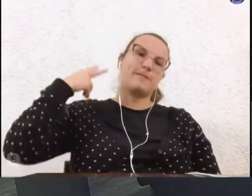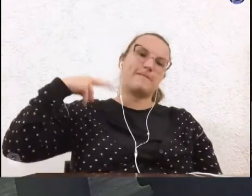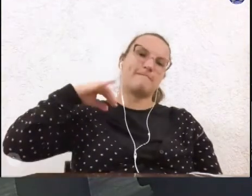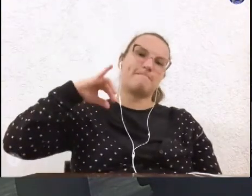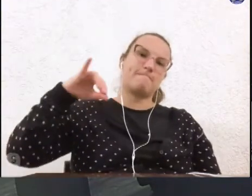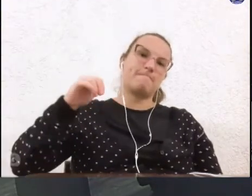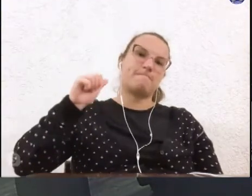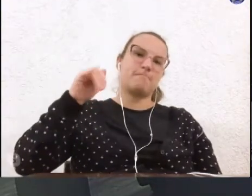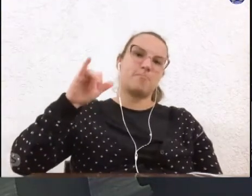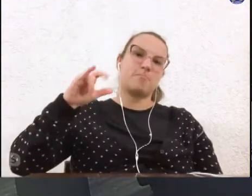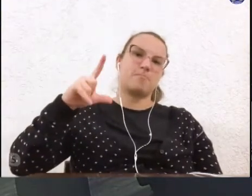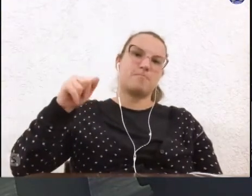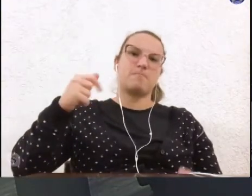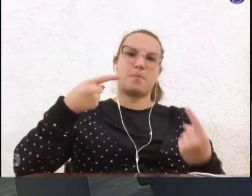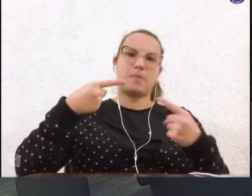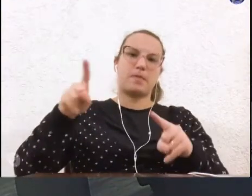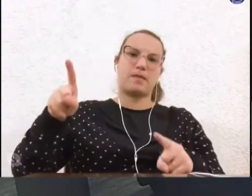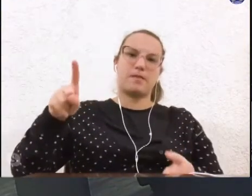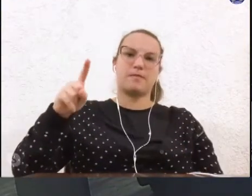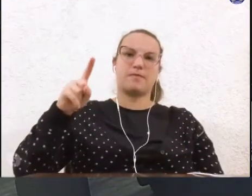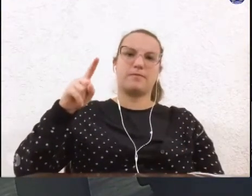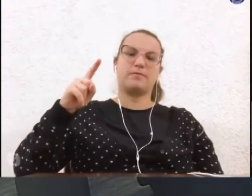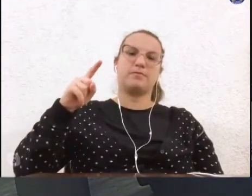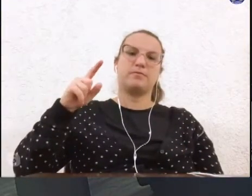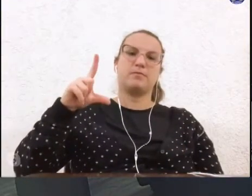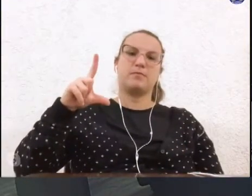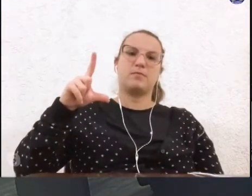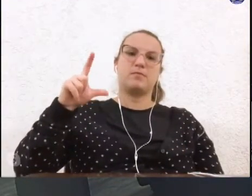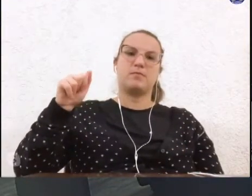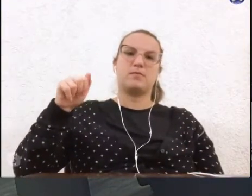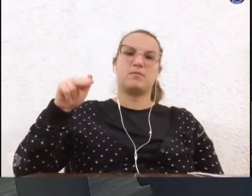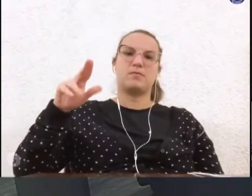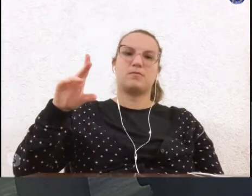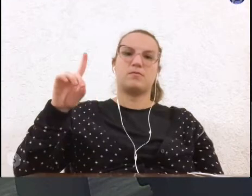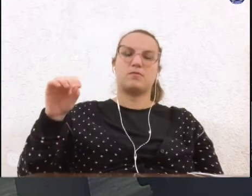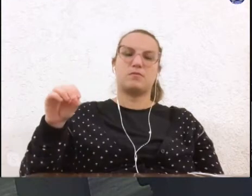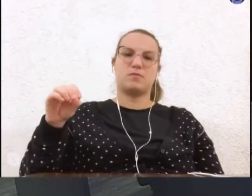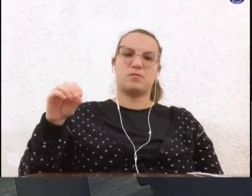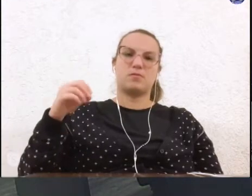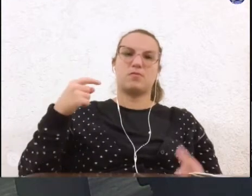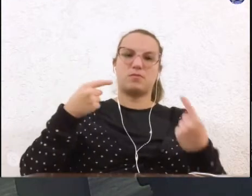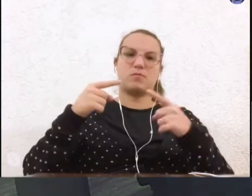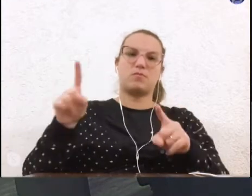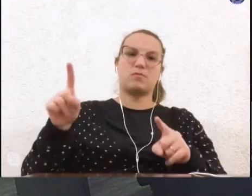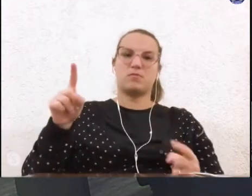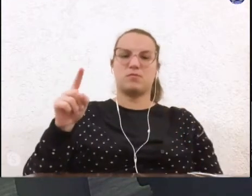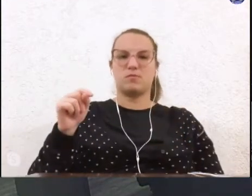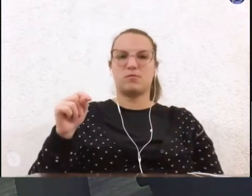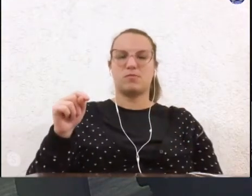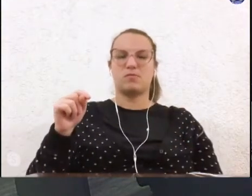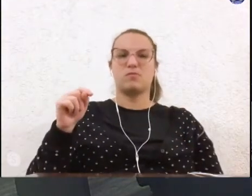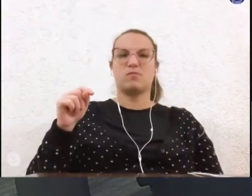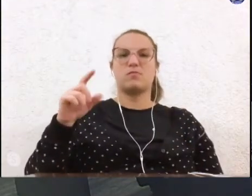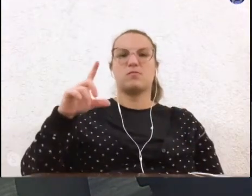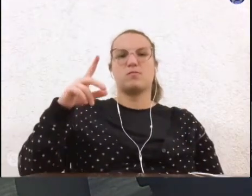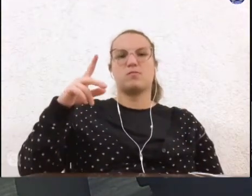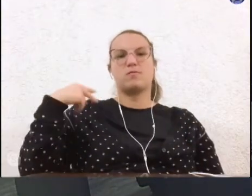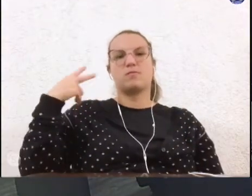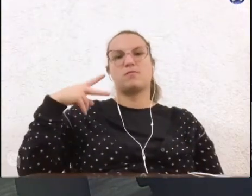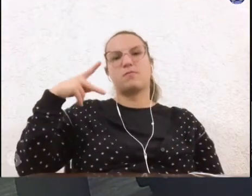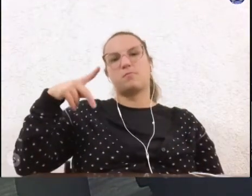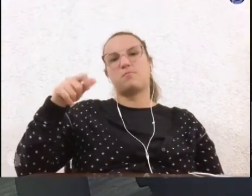contrária vereador laudo contrário adiamento vereador paulo renato